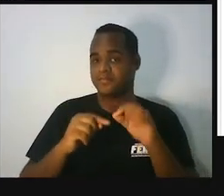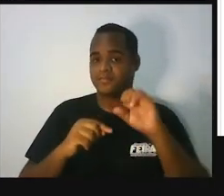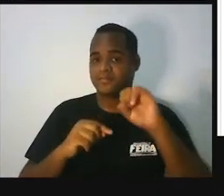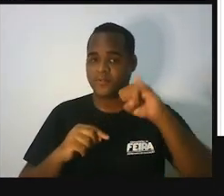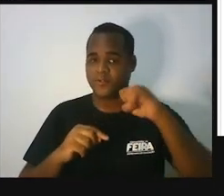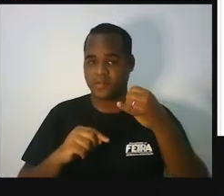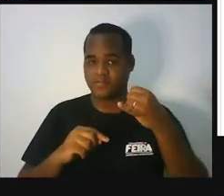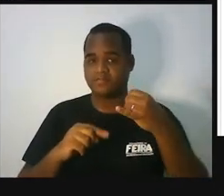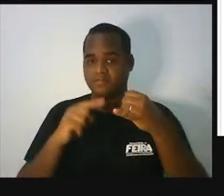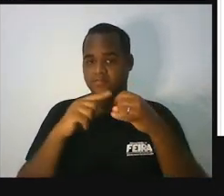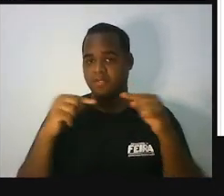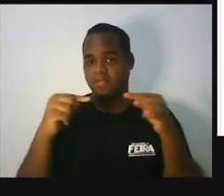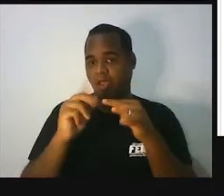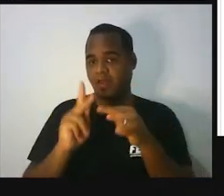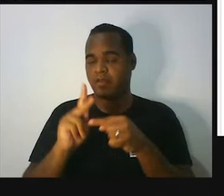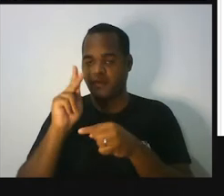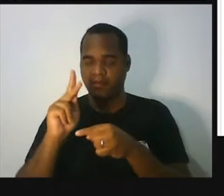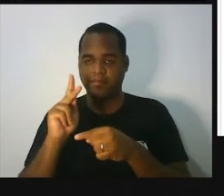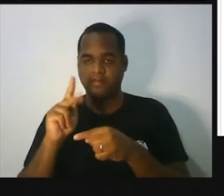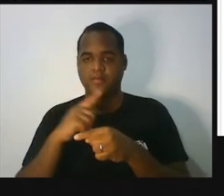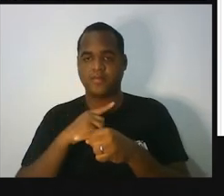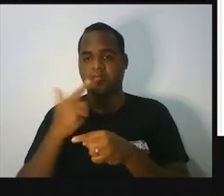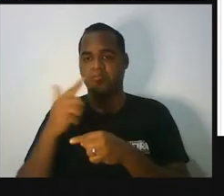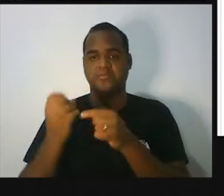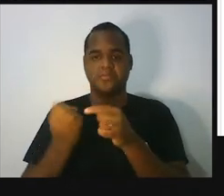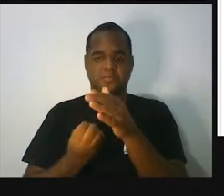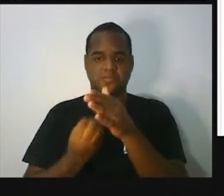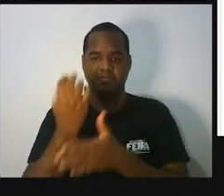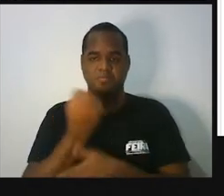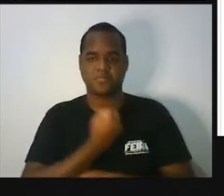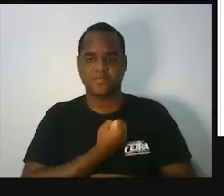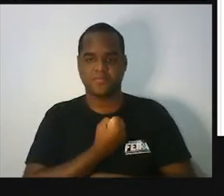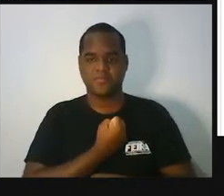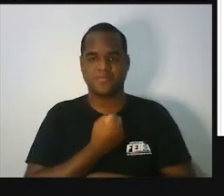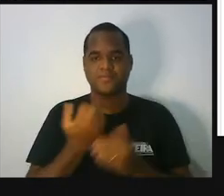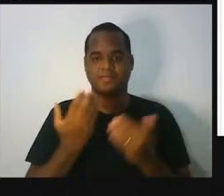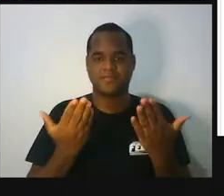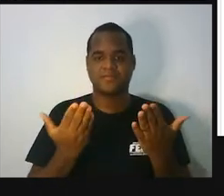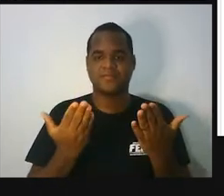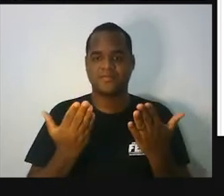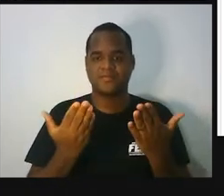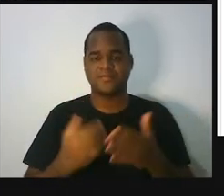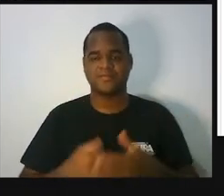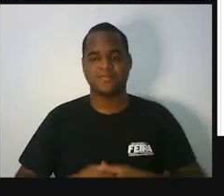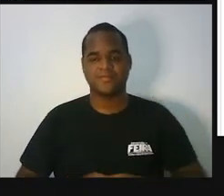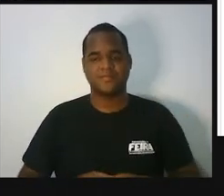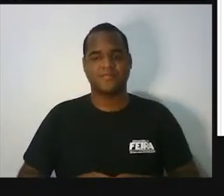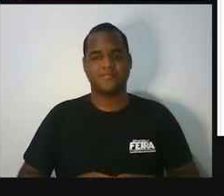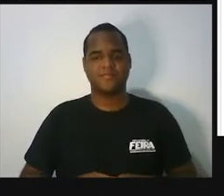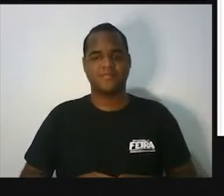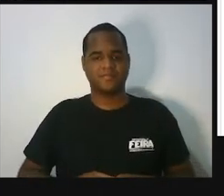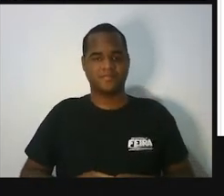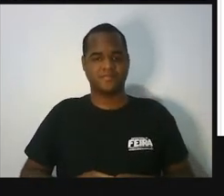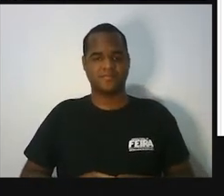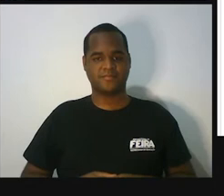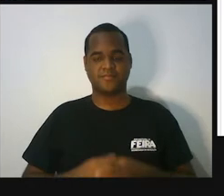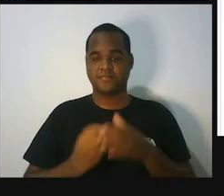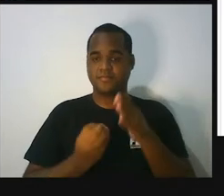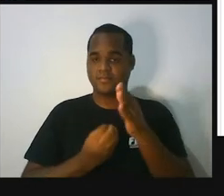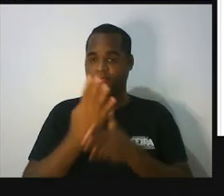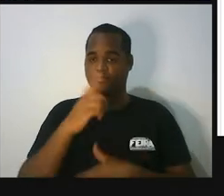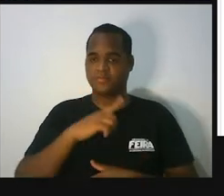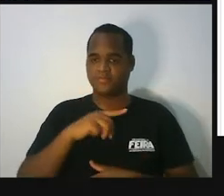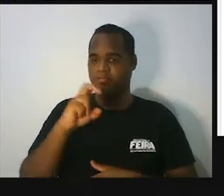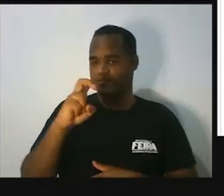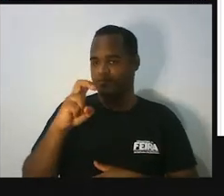até o ponto K. Vai aparecer um numerozinho. Olha só o numerozinho aqui. Apareceu. Apareceu ali um número